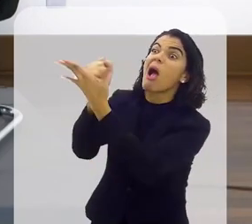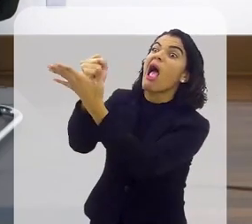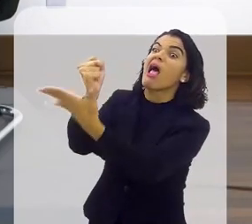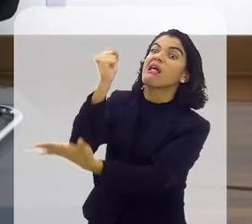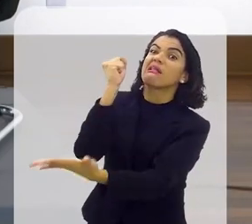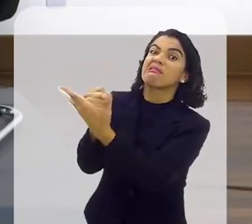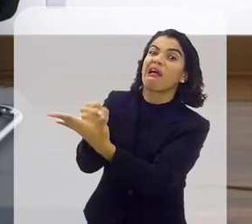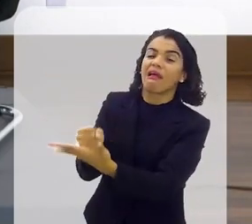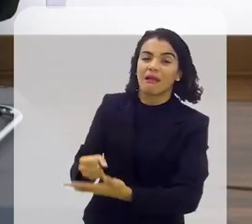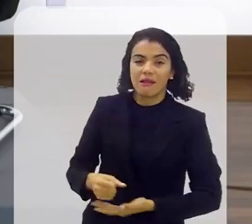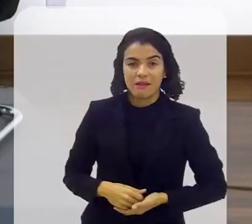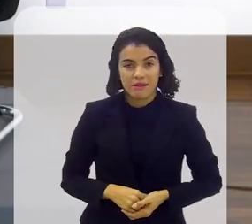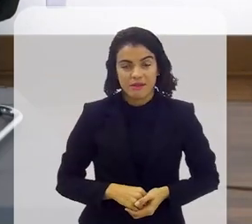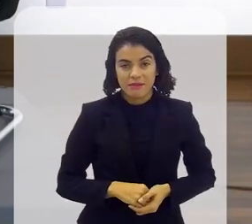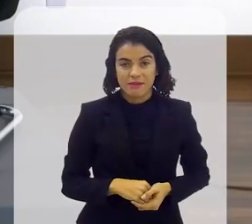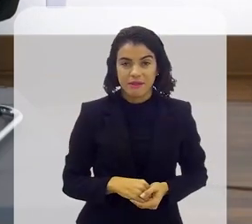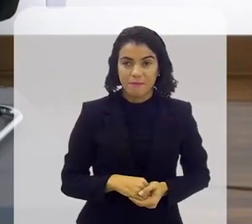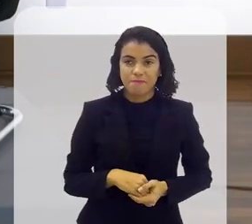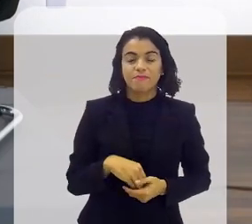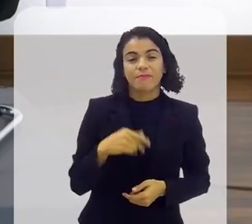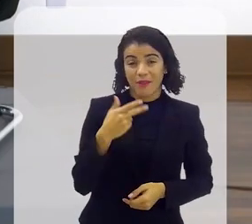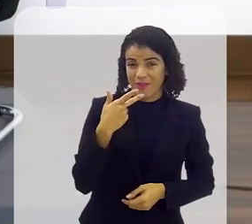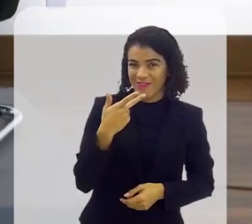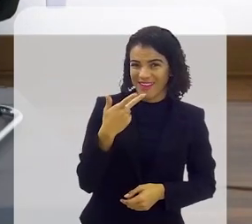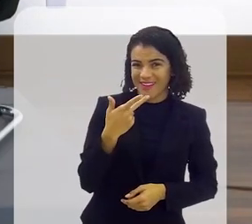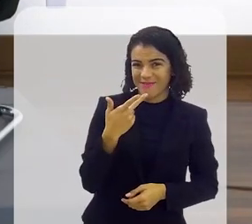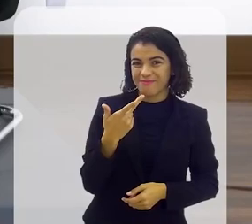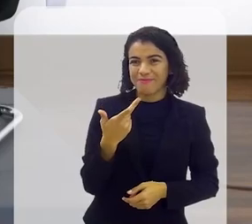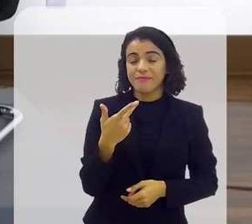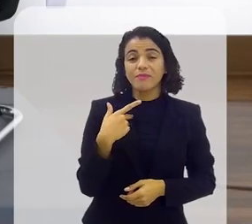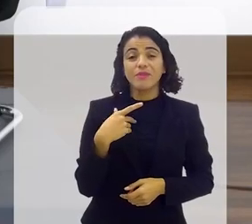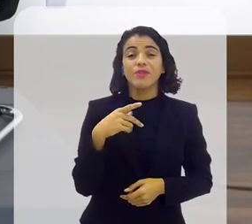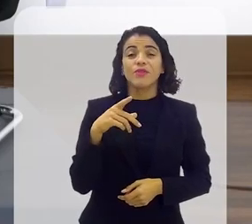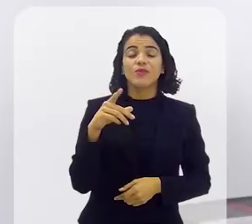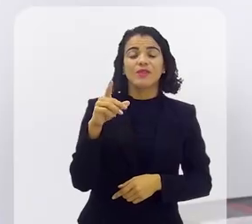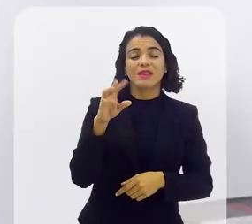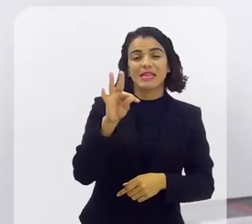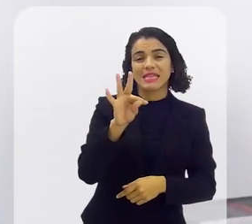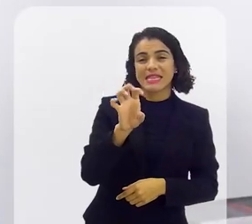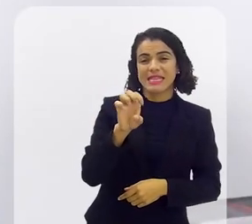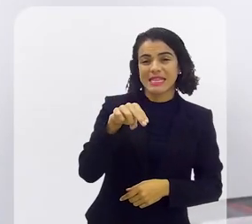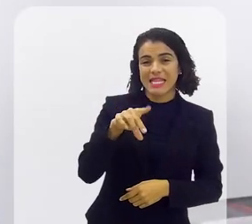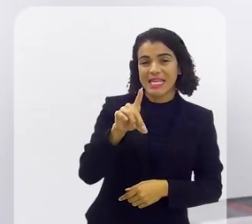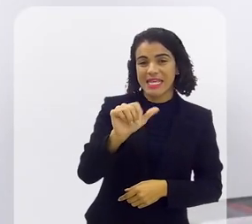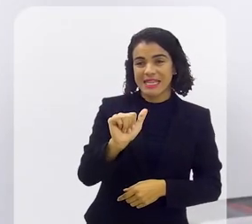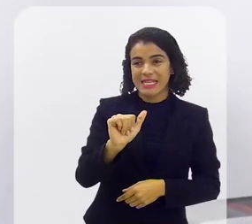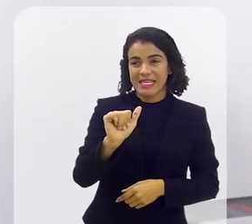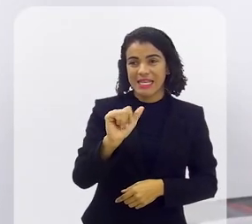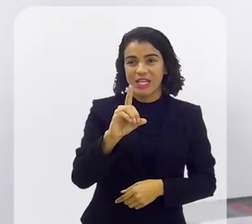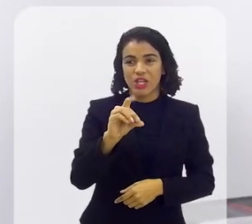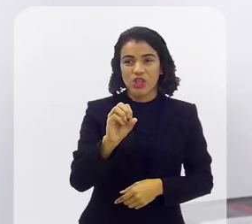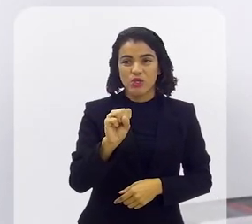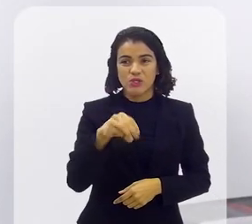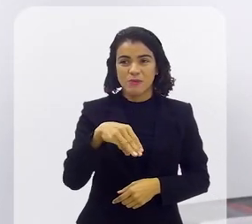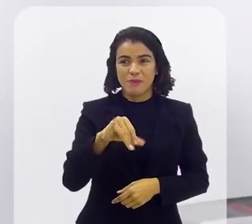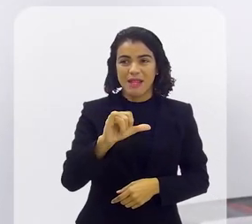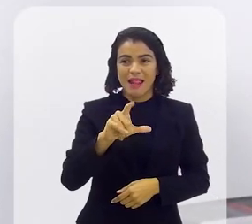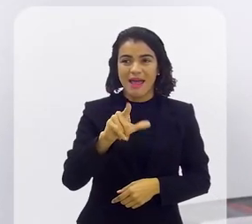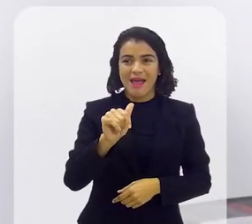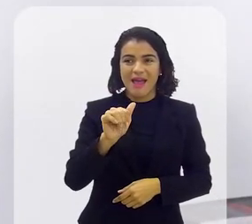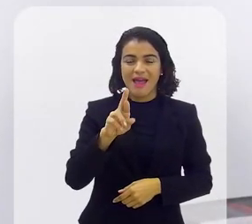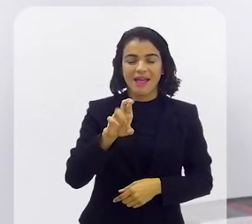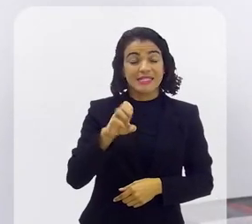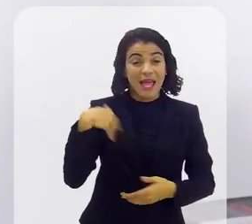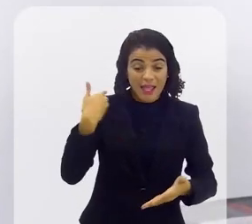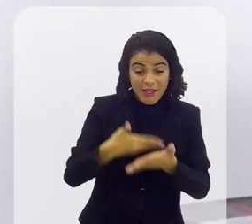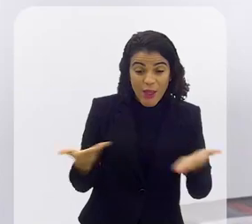nem viu o filme Luzia é por exemplo você está falando isso no tema dos milagres ele foi o Ojo Obá